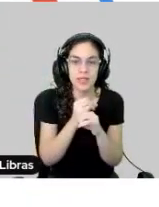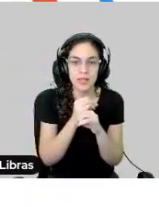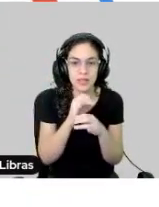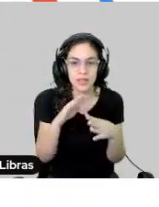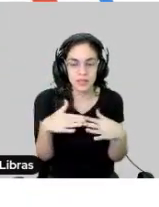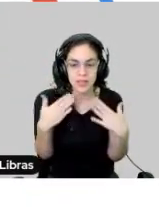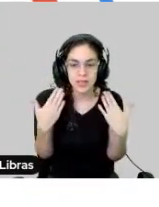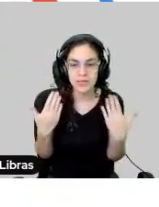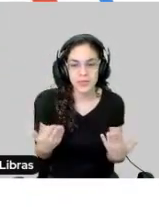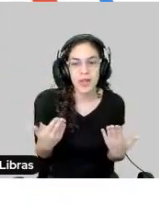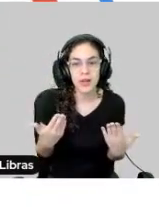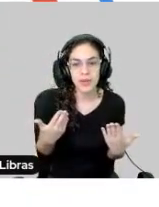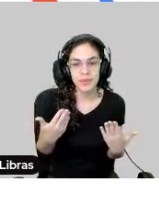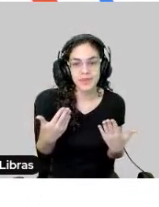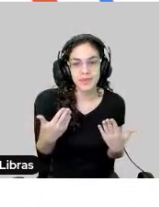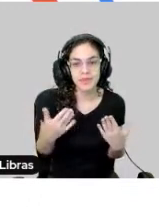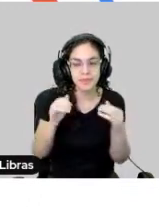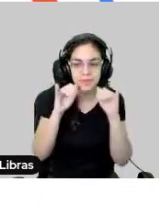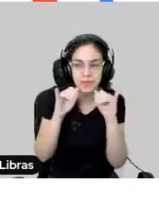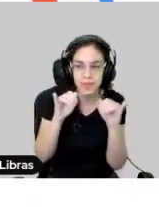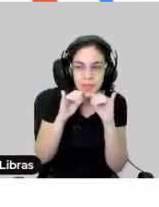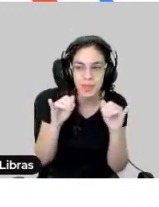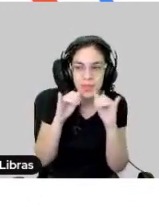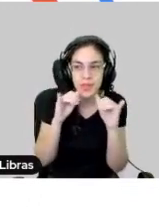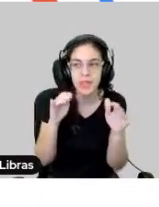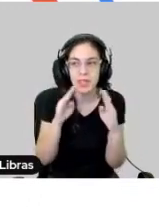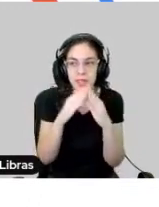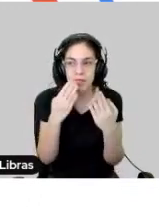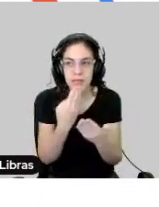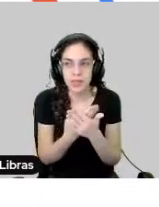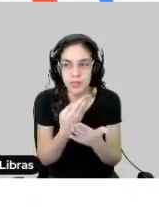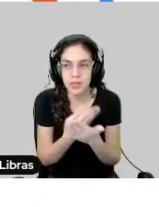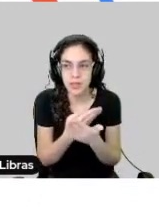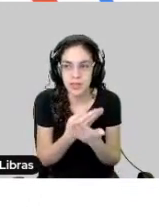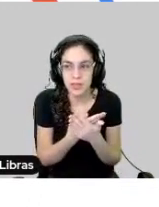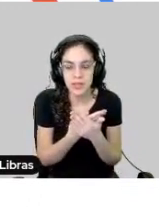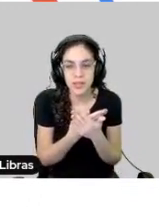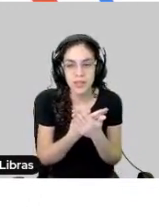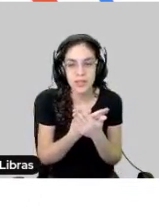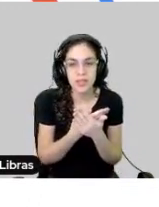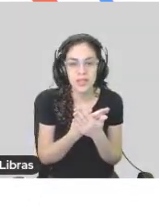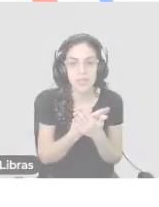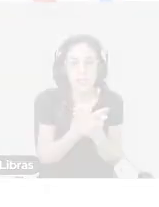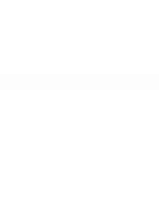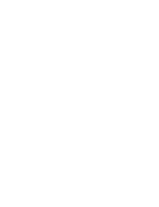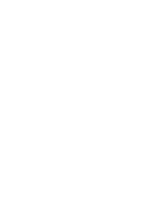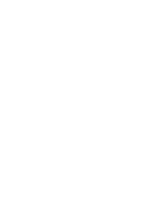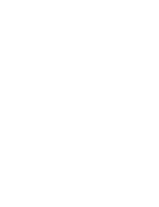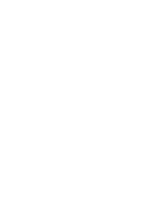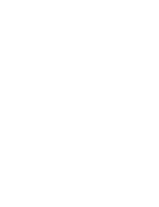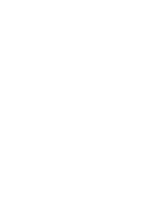Então, aí a gente tem compartilhamento de alguns educadores, algumas ideias que também corroboram aí a sua visão. Tá?